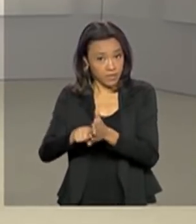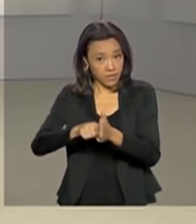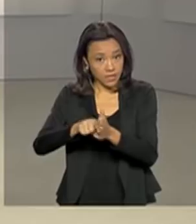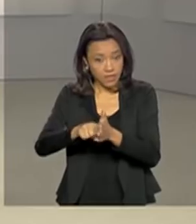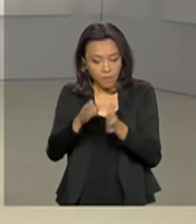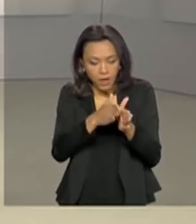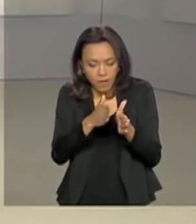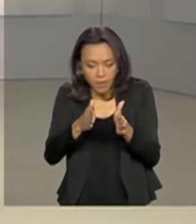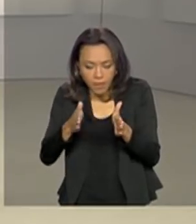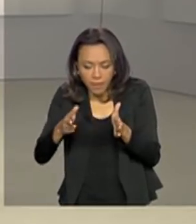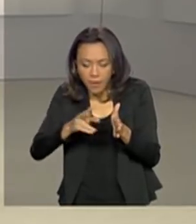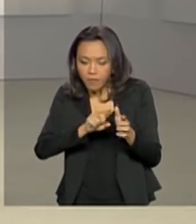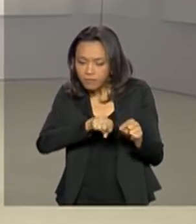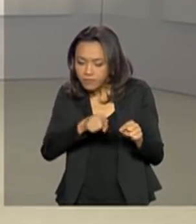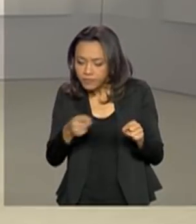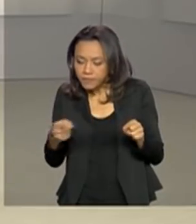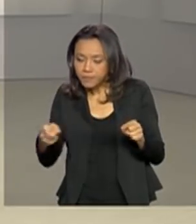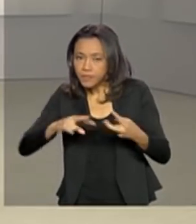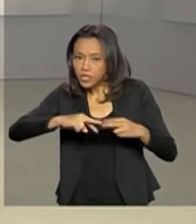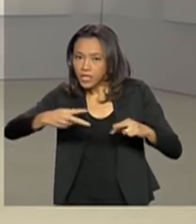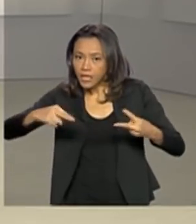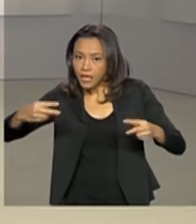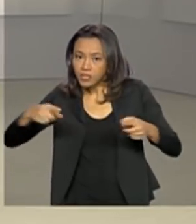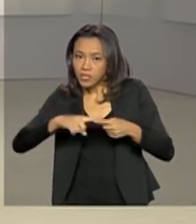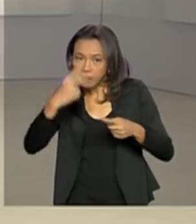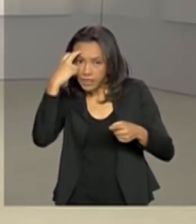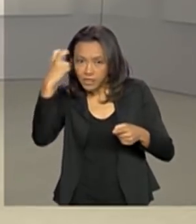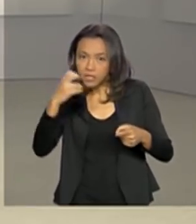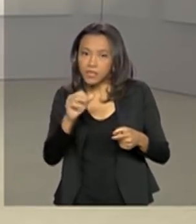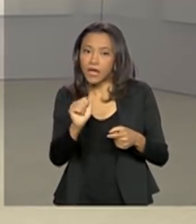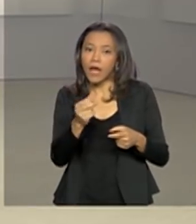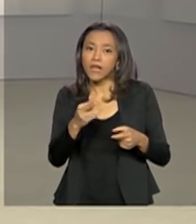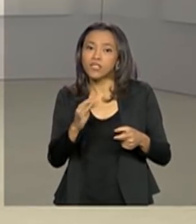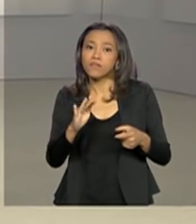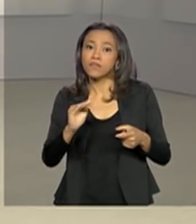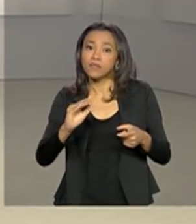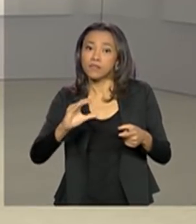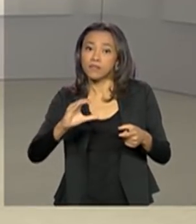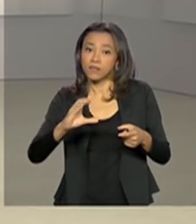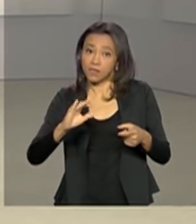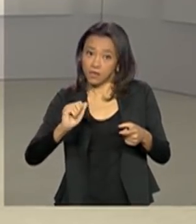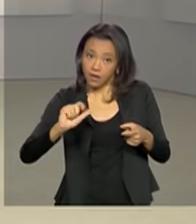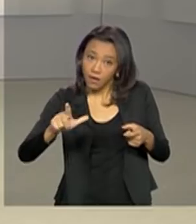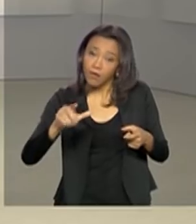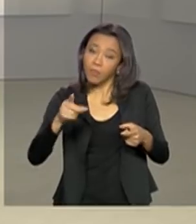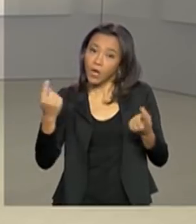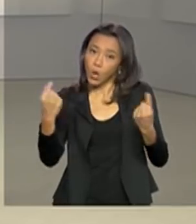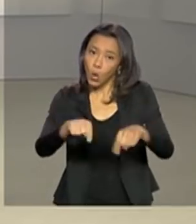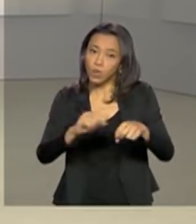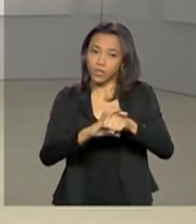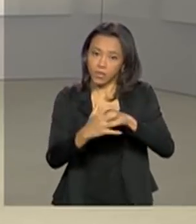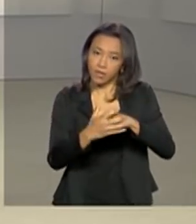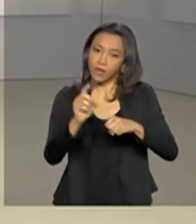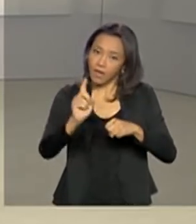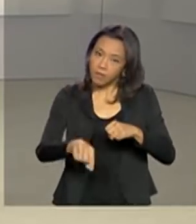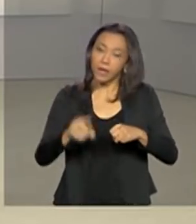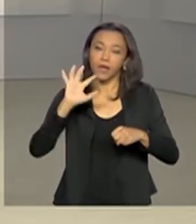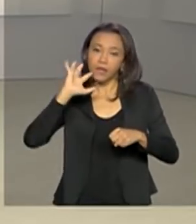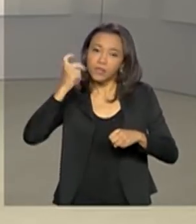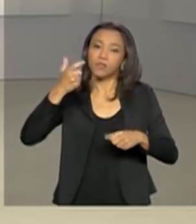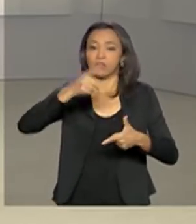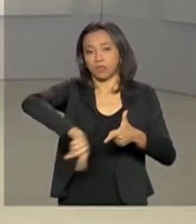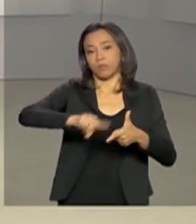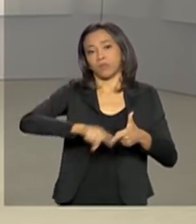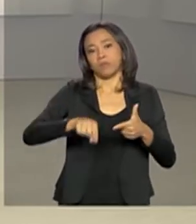e inteligência artificial, por exemplo, para conter a propagação do coronavírus. A ideia é combater o problema na causa, como explica